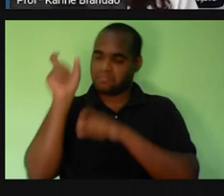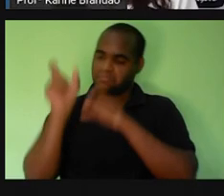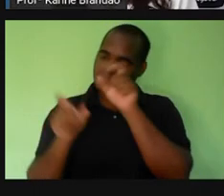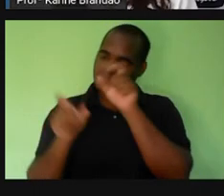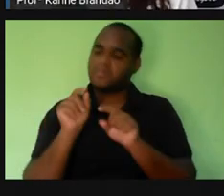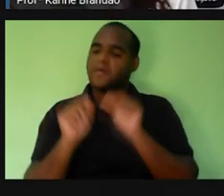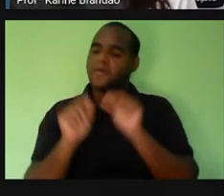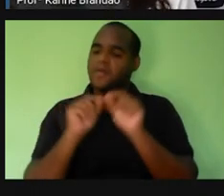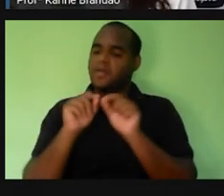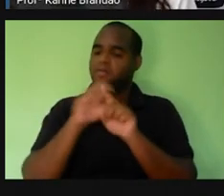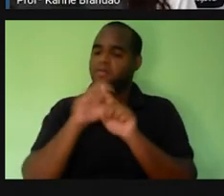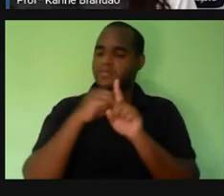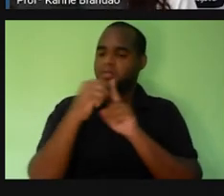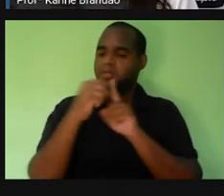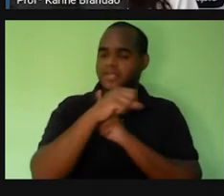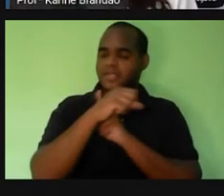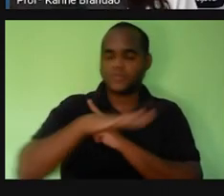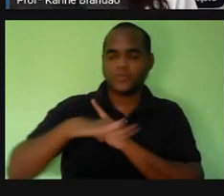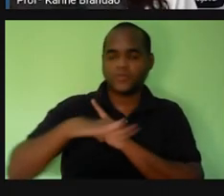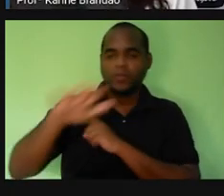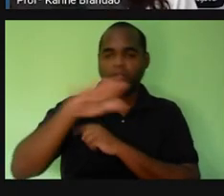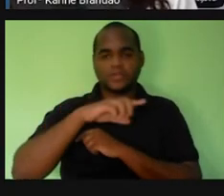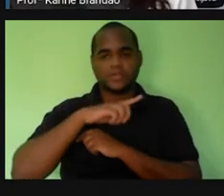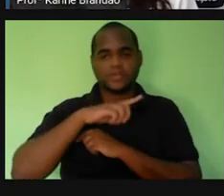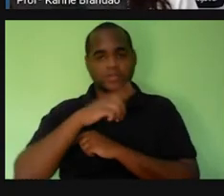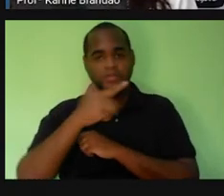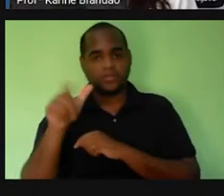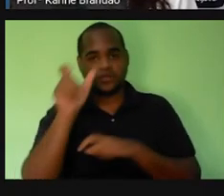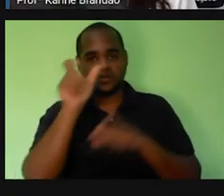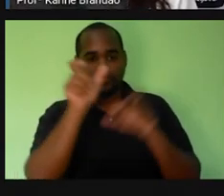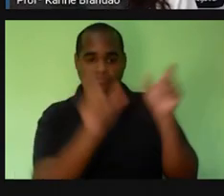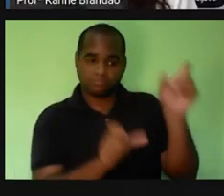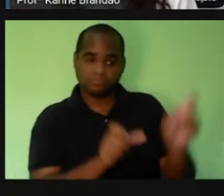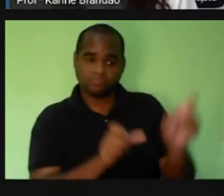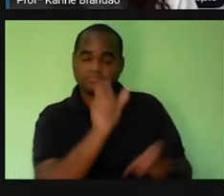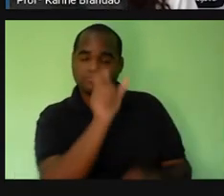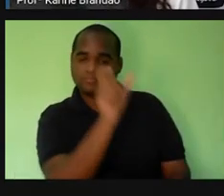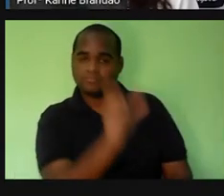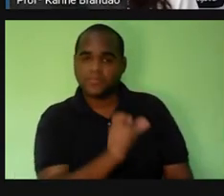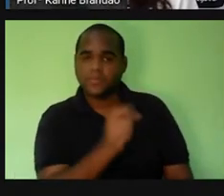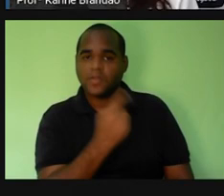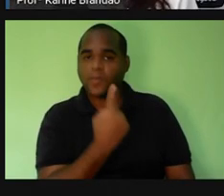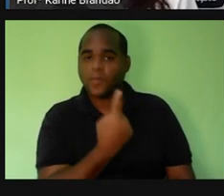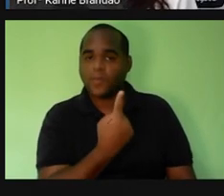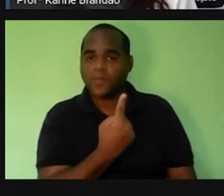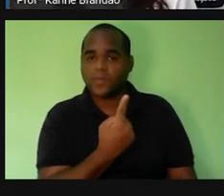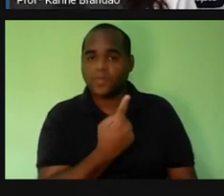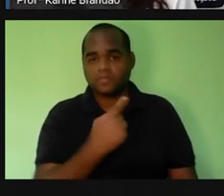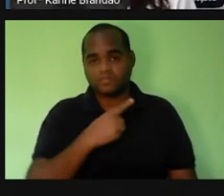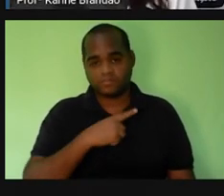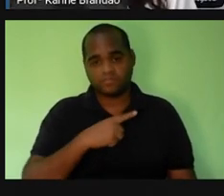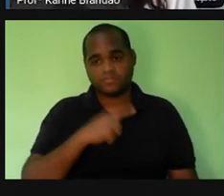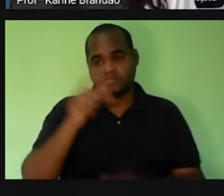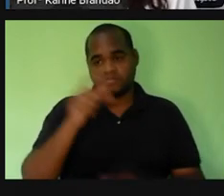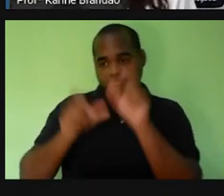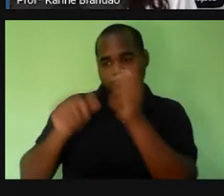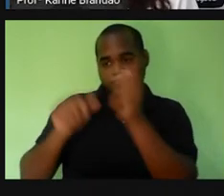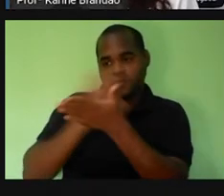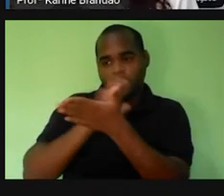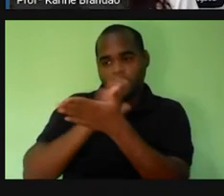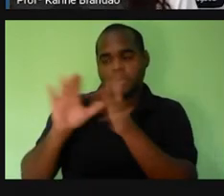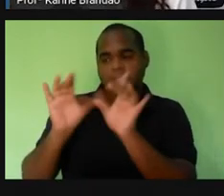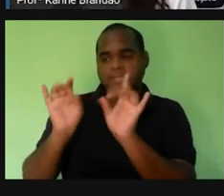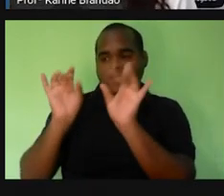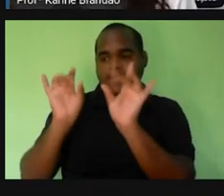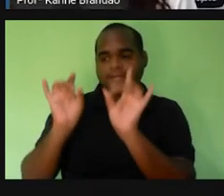servindo a sociedade como um todo ou elas estão servindo apenas uma minoria, apenas alguns privilegiados.